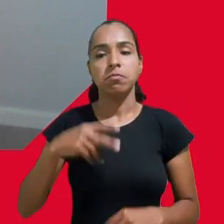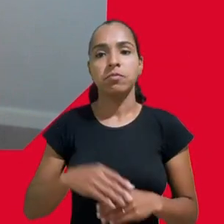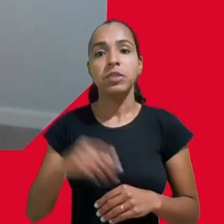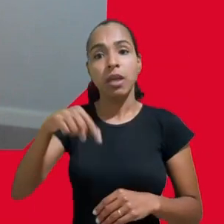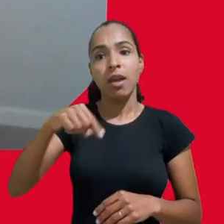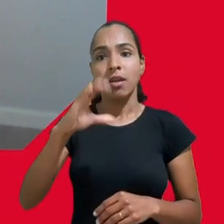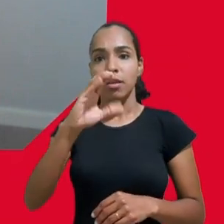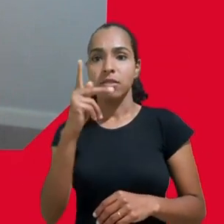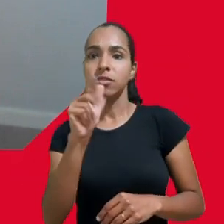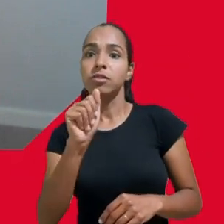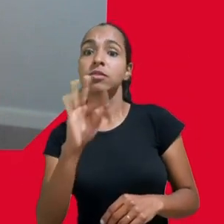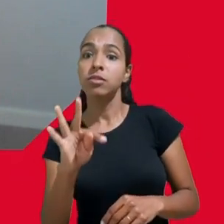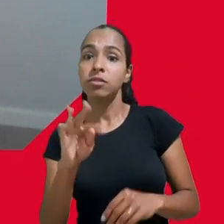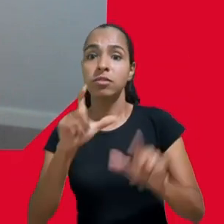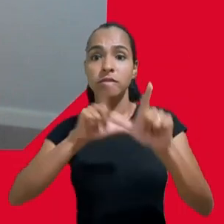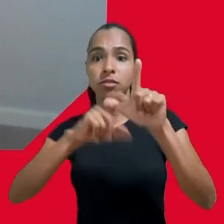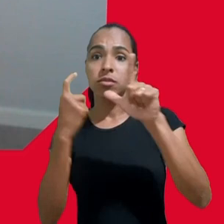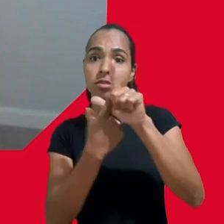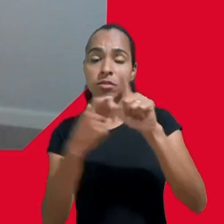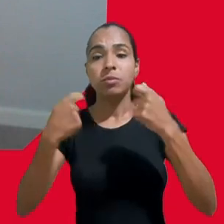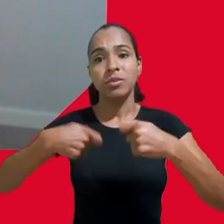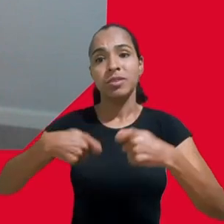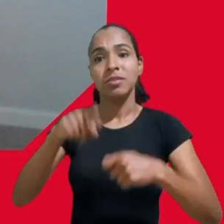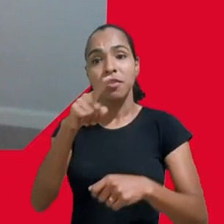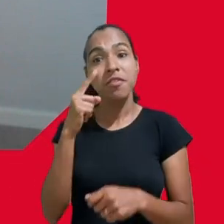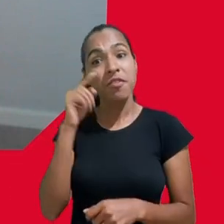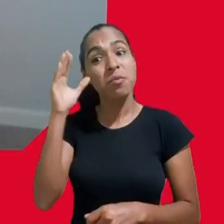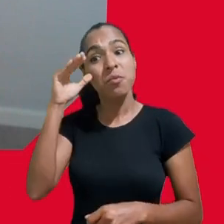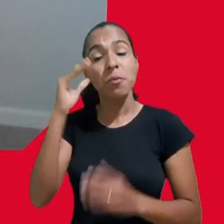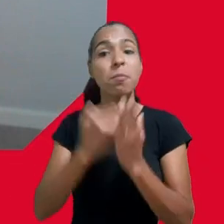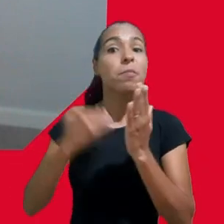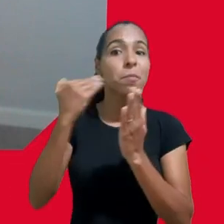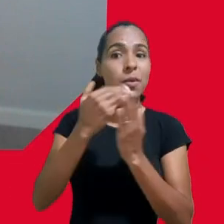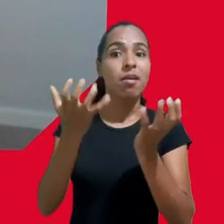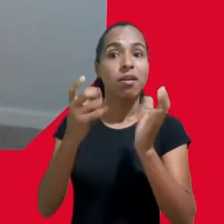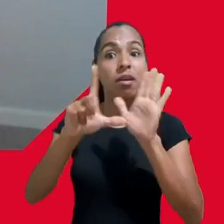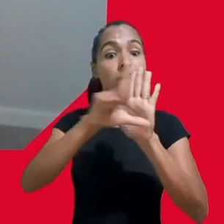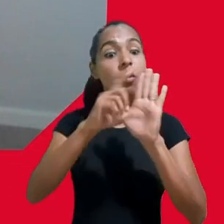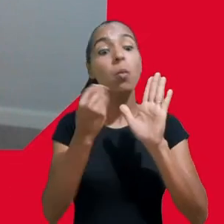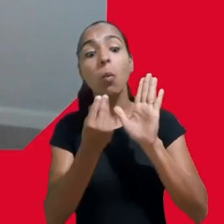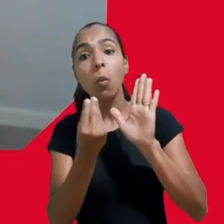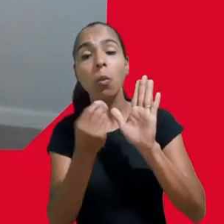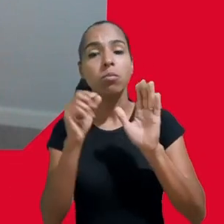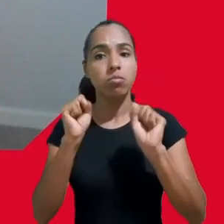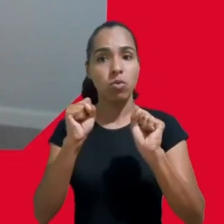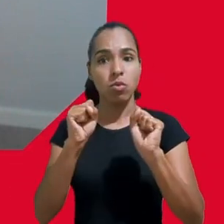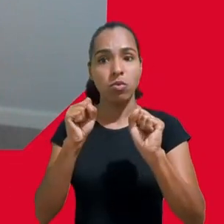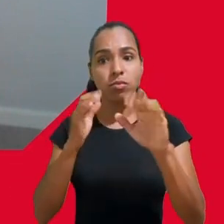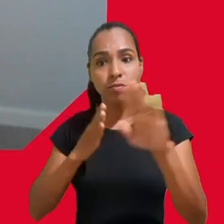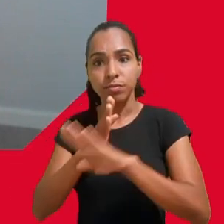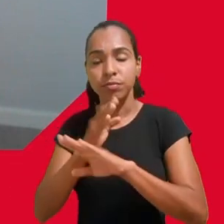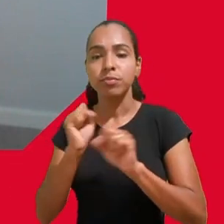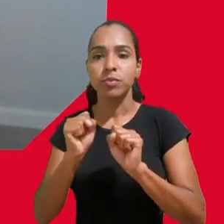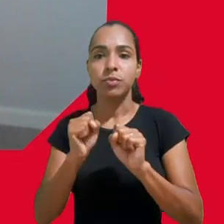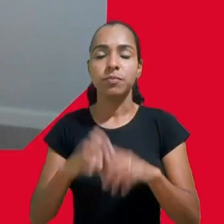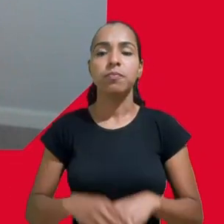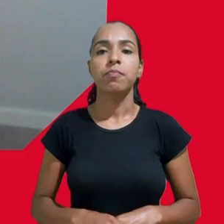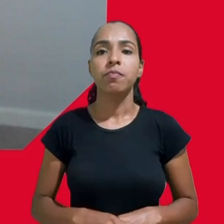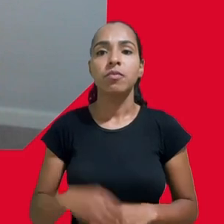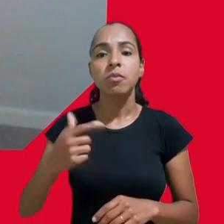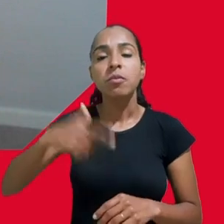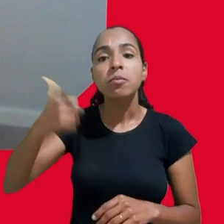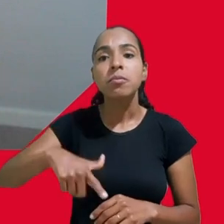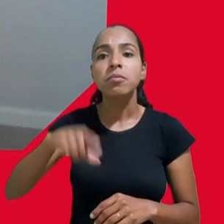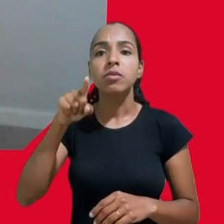tenham interesse em descobrir mais sobre essas leis mas voltando a falar sobre o caso a ação foi multimilionária e ela foi promovida pelo